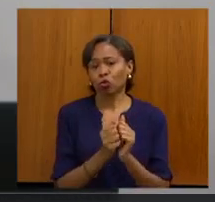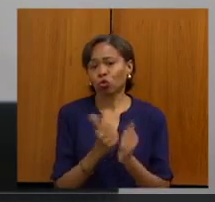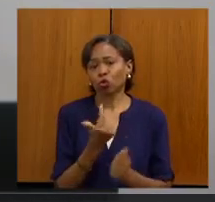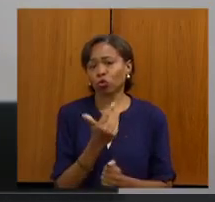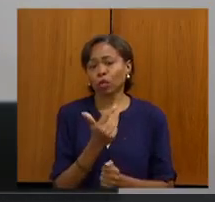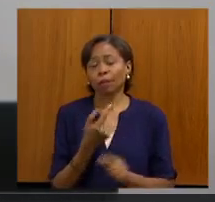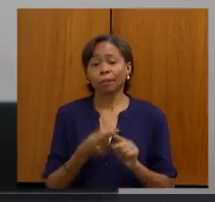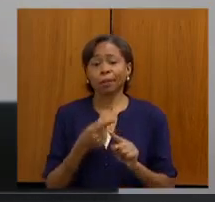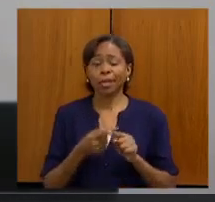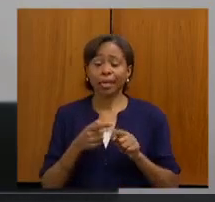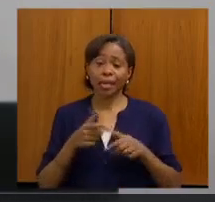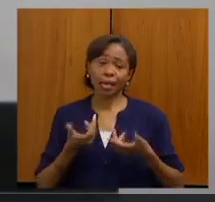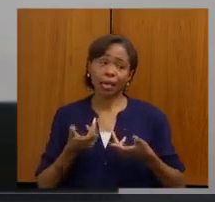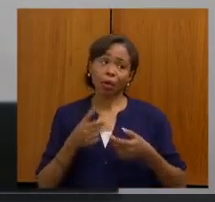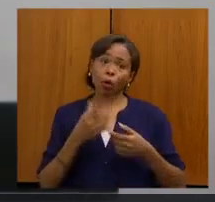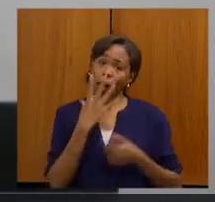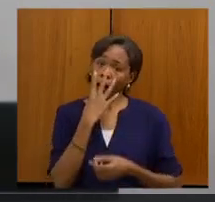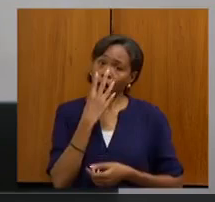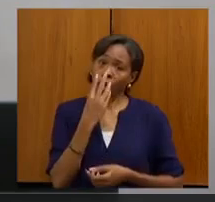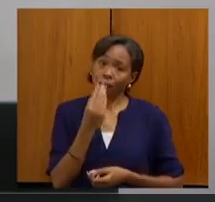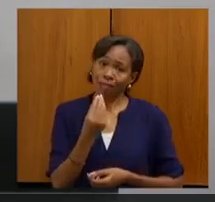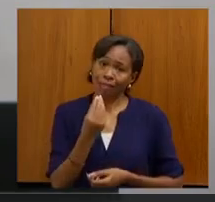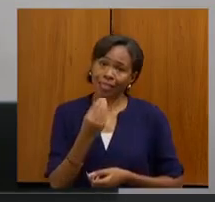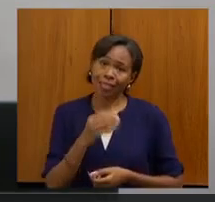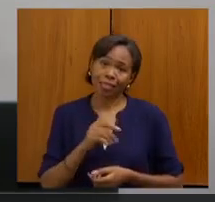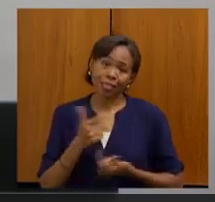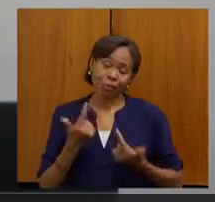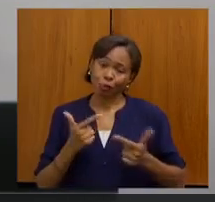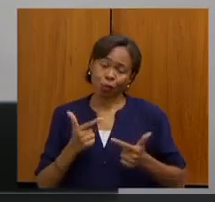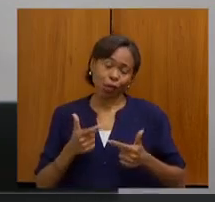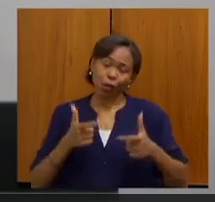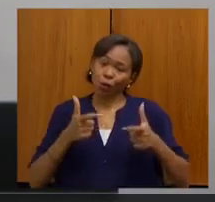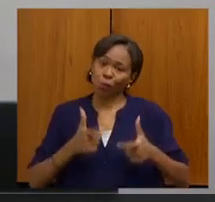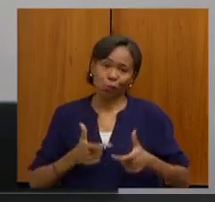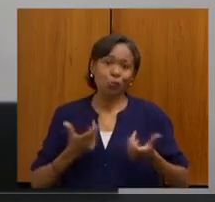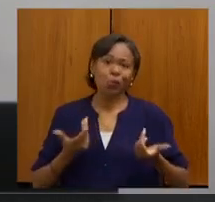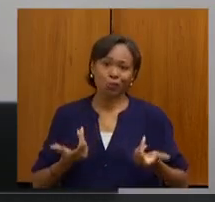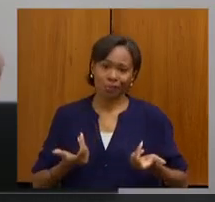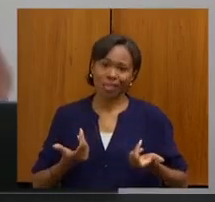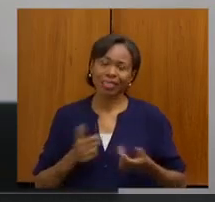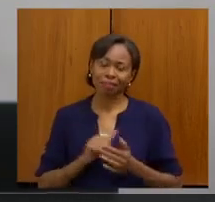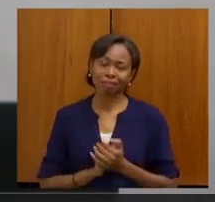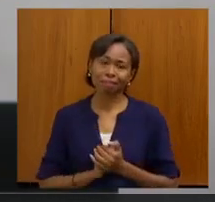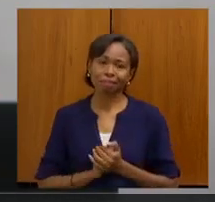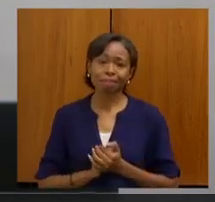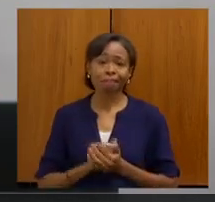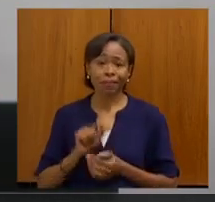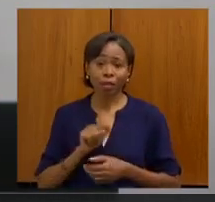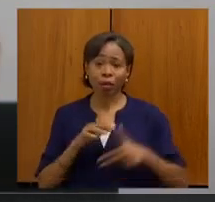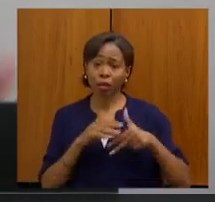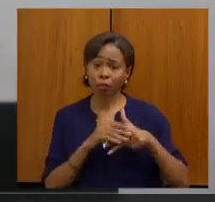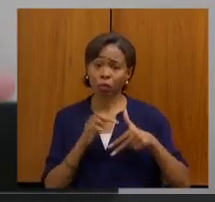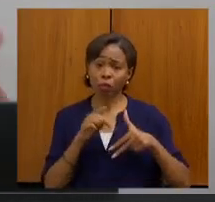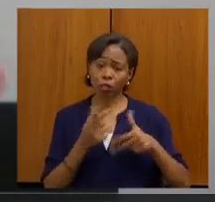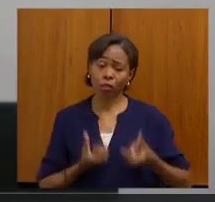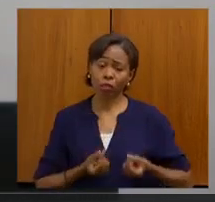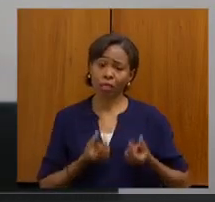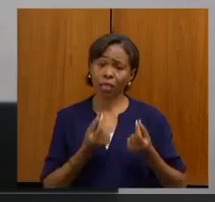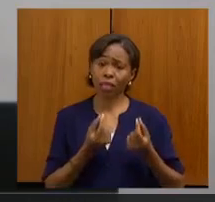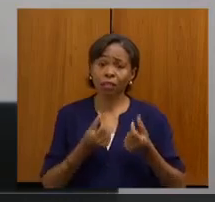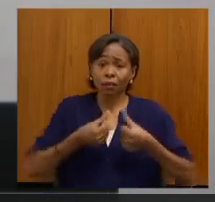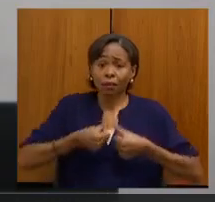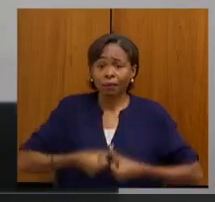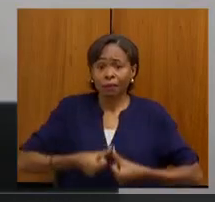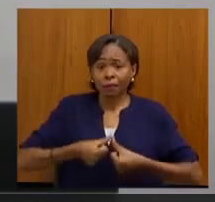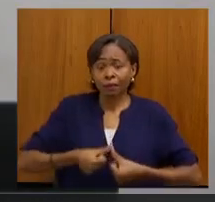não permite que o acompanhante vá por falta de disponibilidade no veículo. O paciente oncológico fica, às vezes, o dia todo em